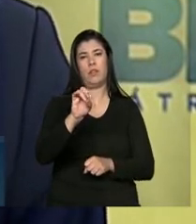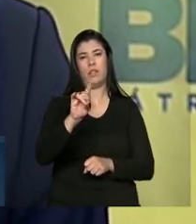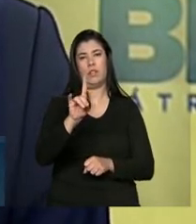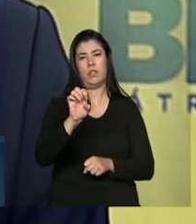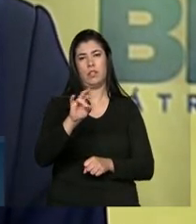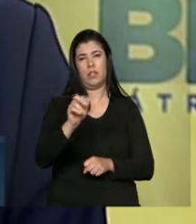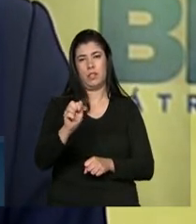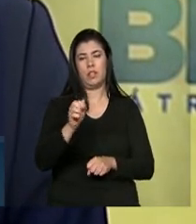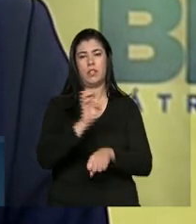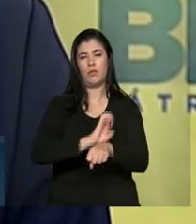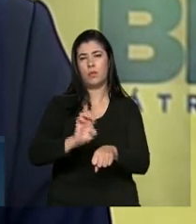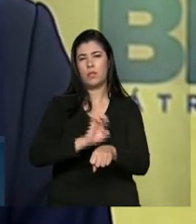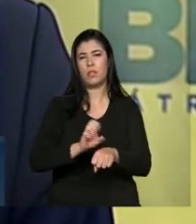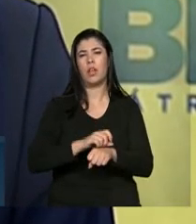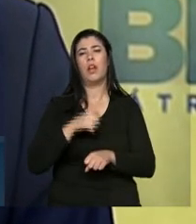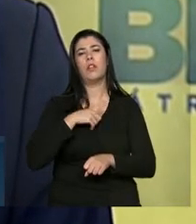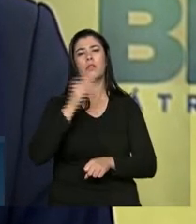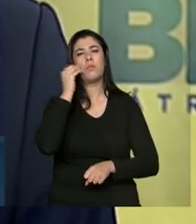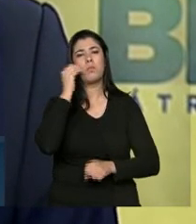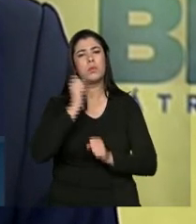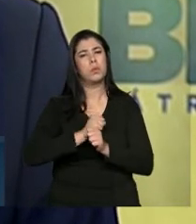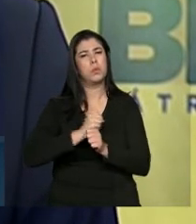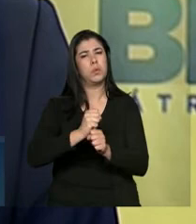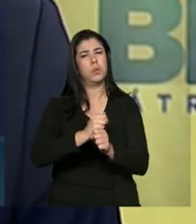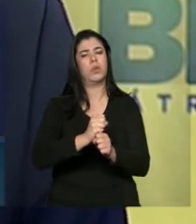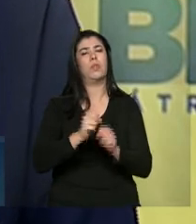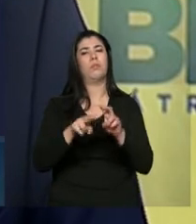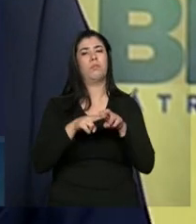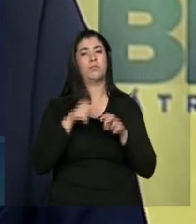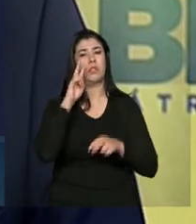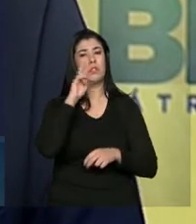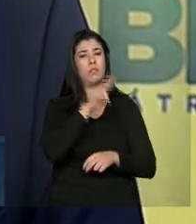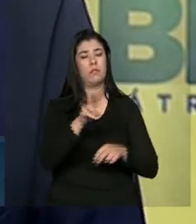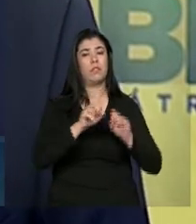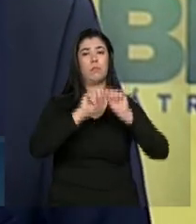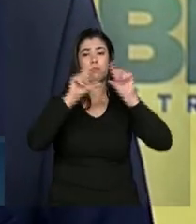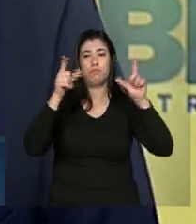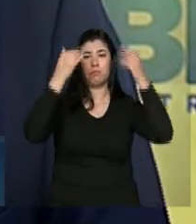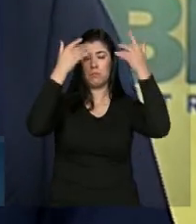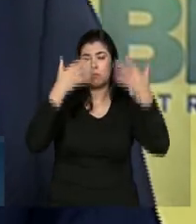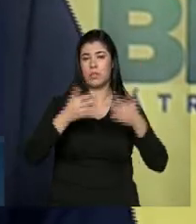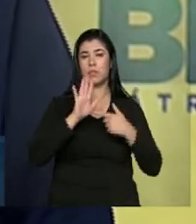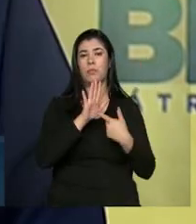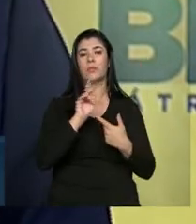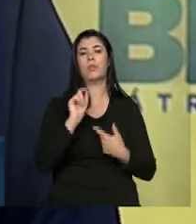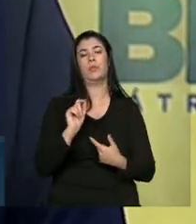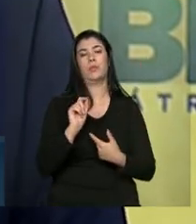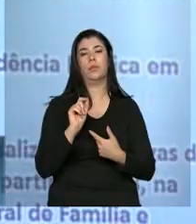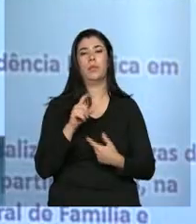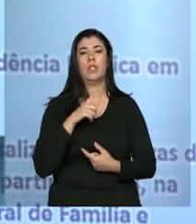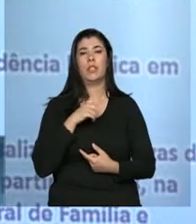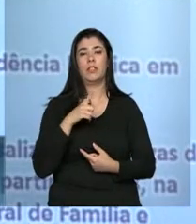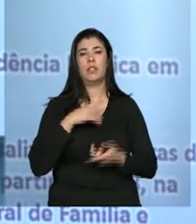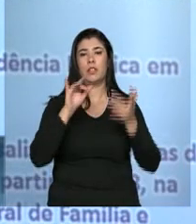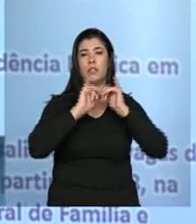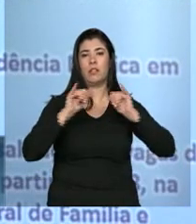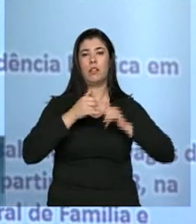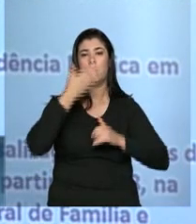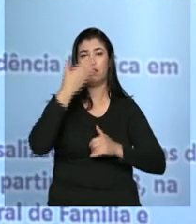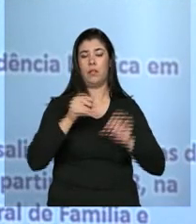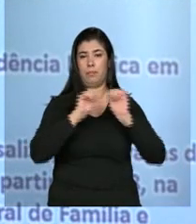de longo prazo. Por isso que esse slide que vocês têm diante de si mostra os dados em